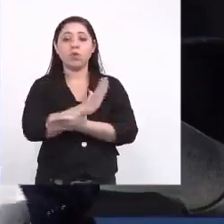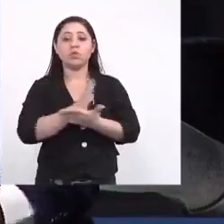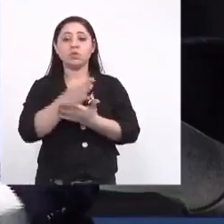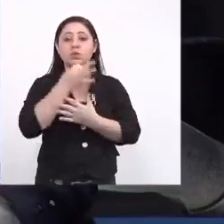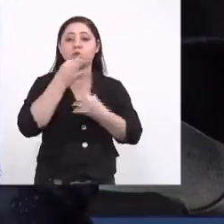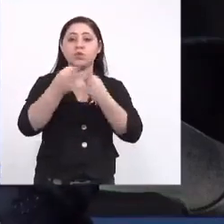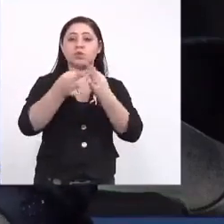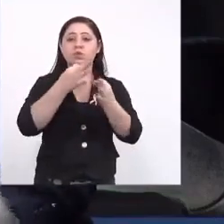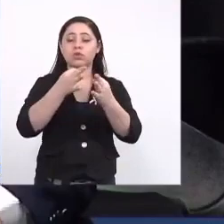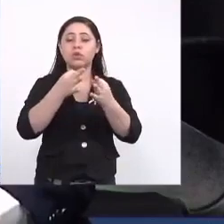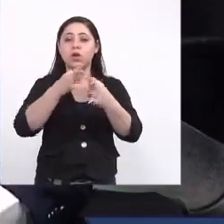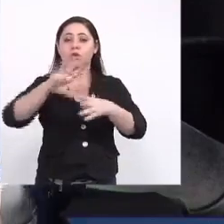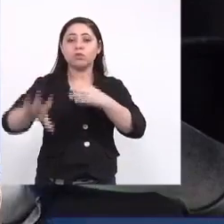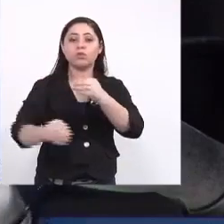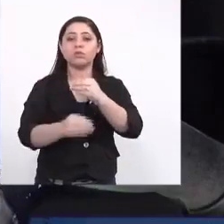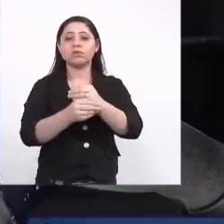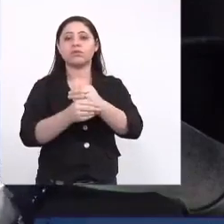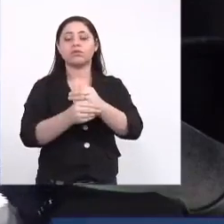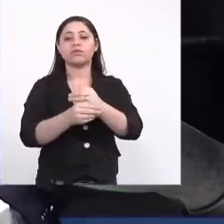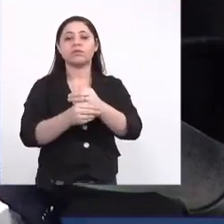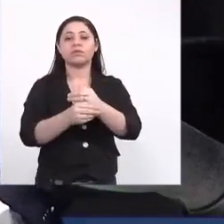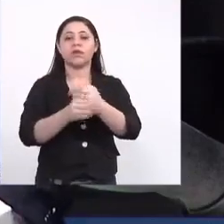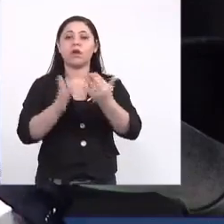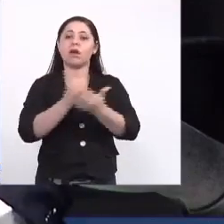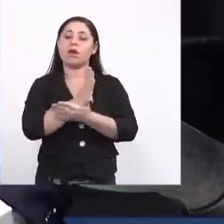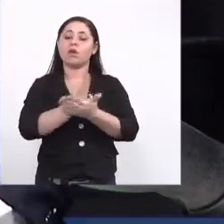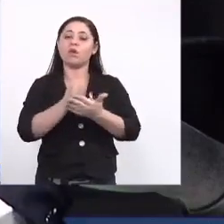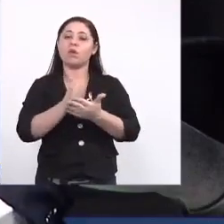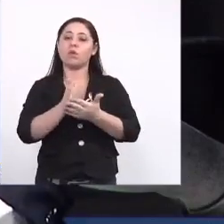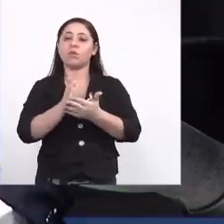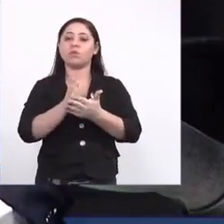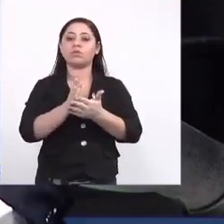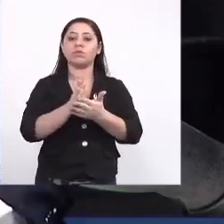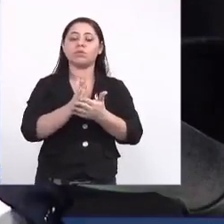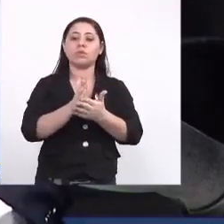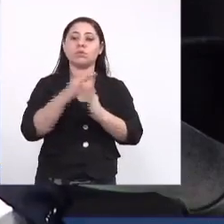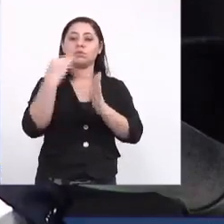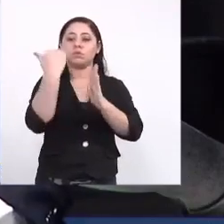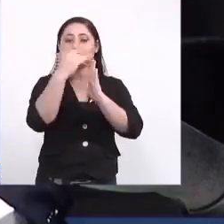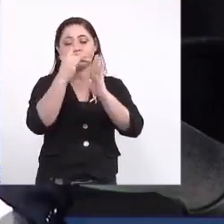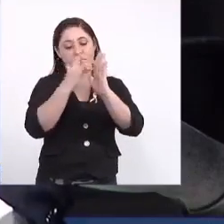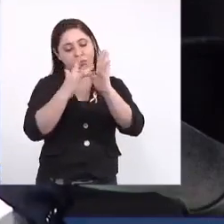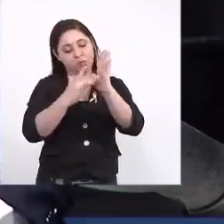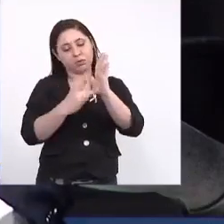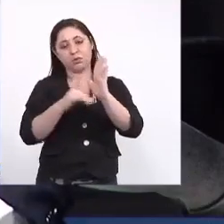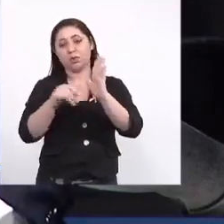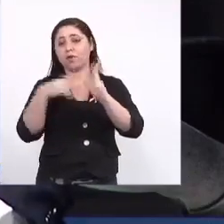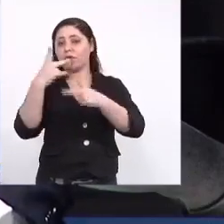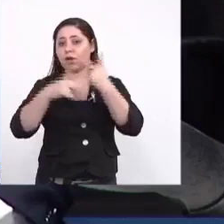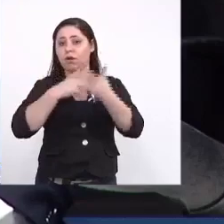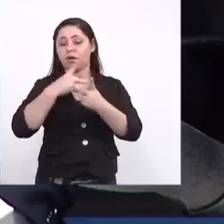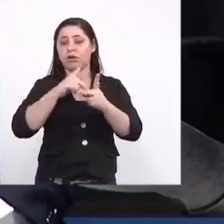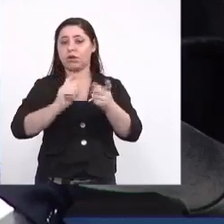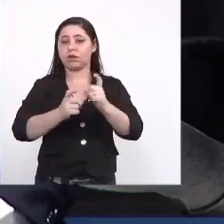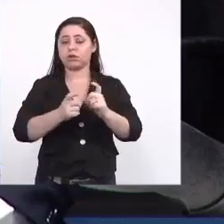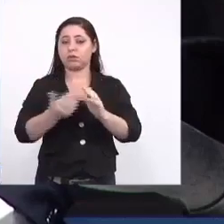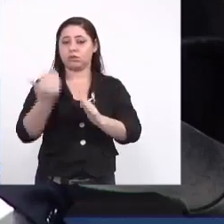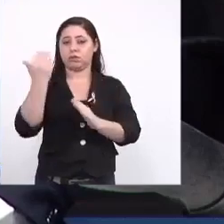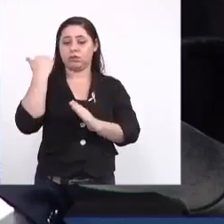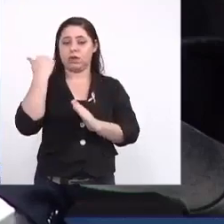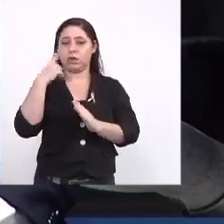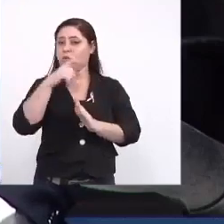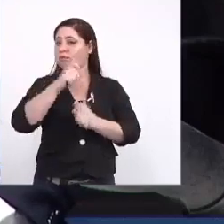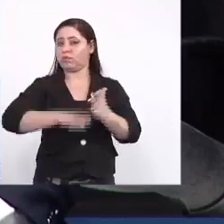sugestão para acrescentar alguma questão que foi dita na reunião passada e não está